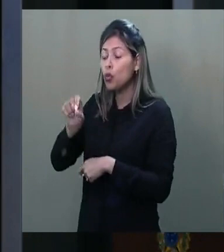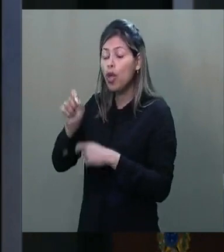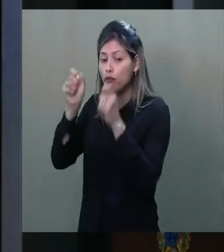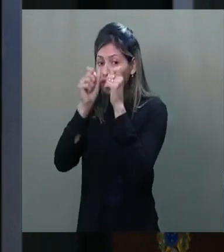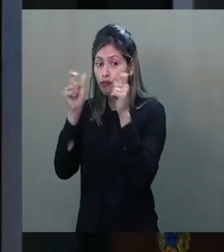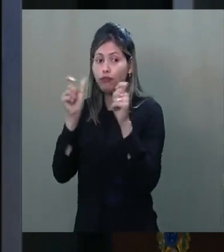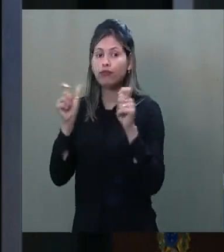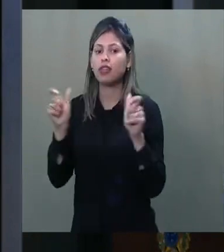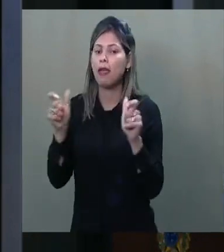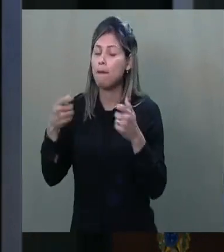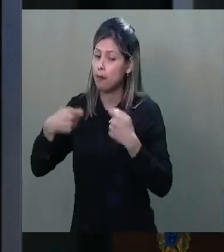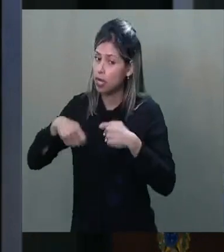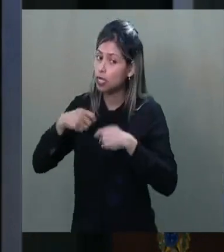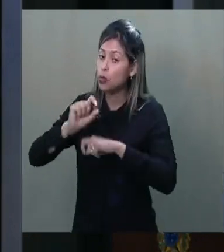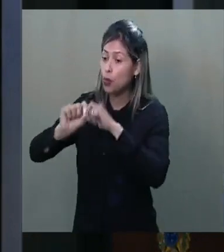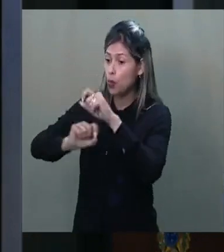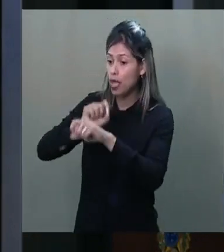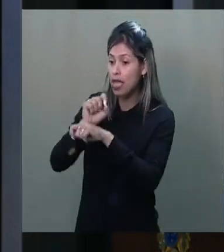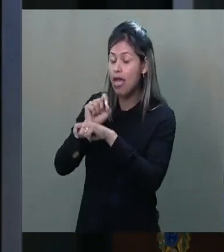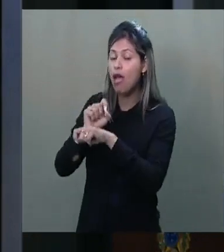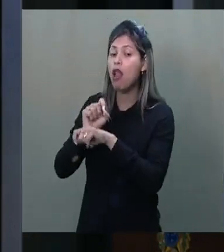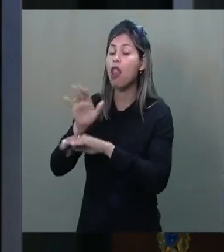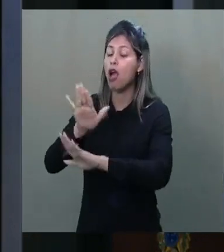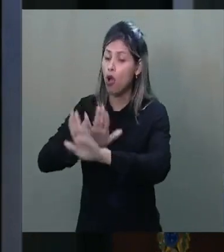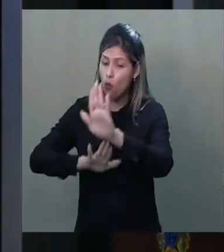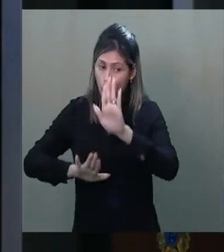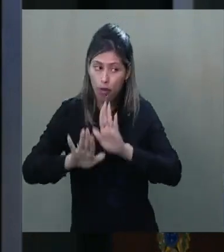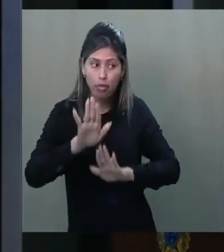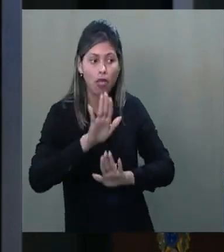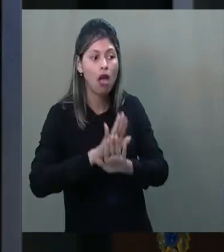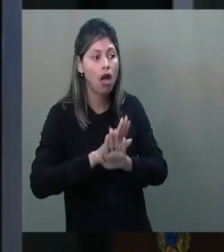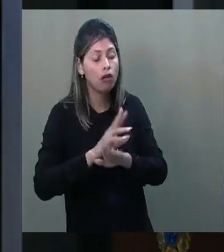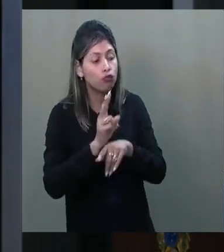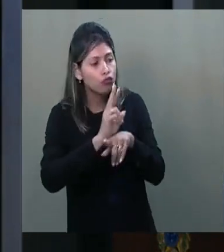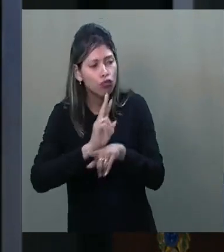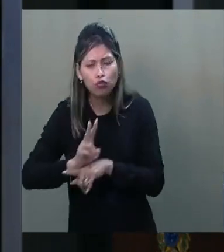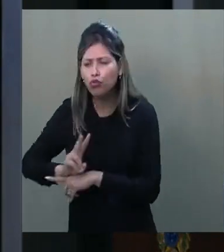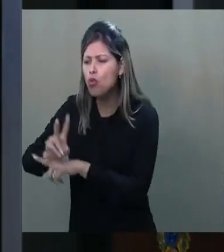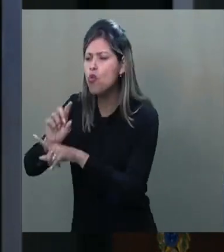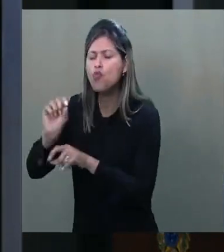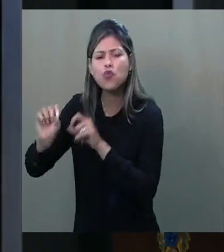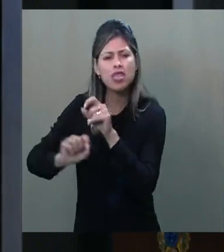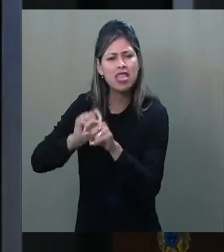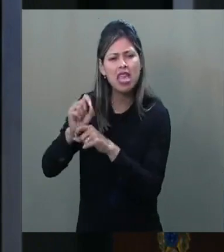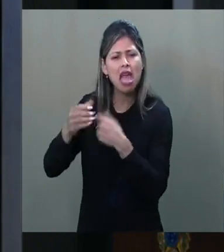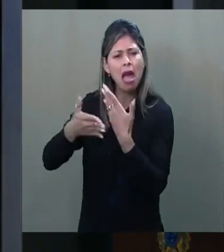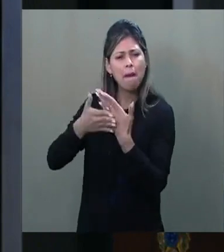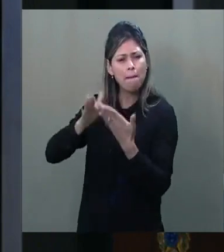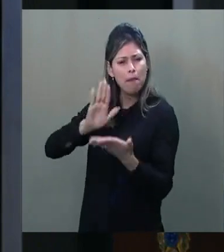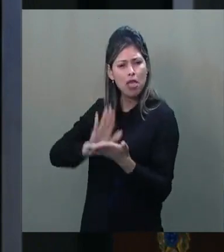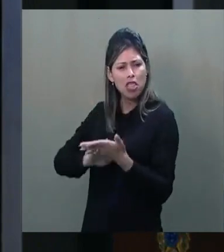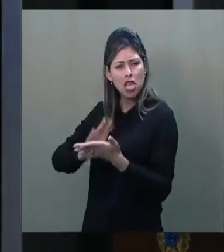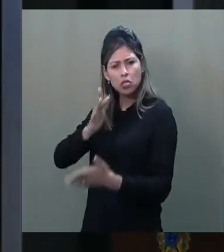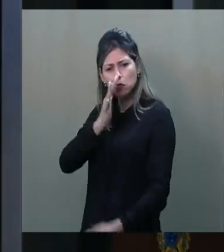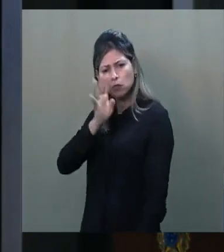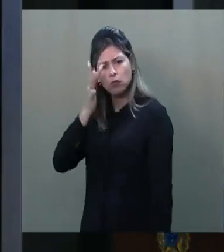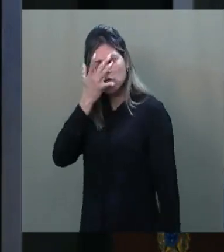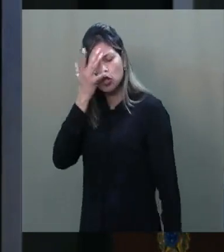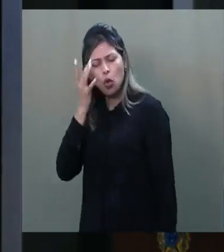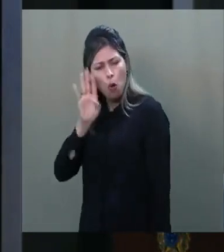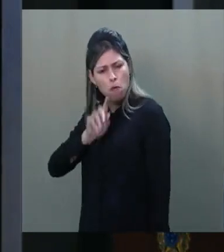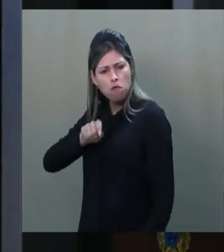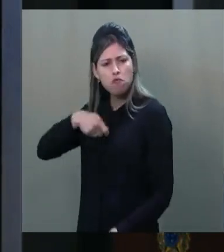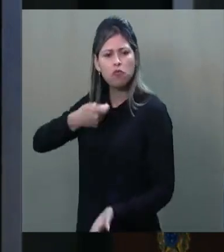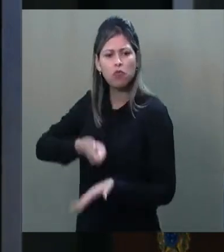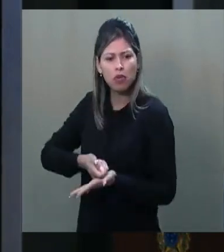estar sempre vigilantes contra ameaças autoritárias, ainda que surjam e se